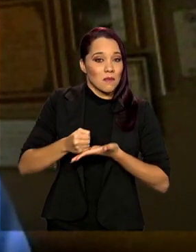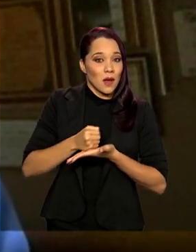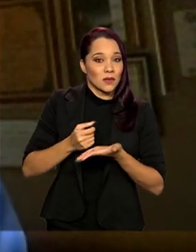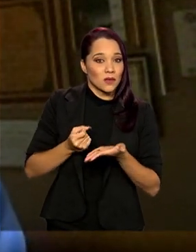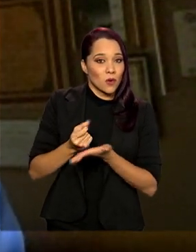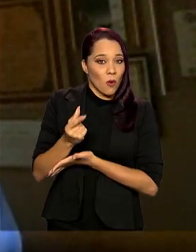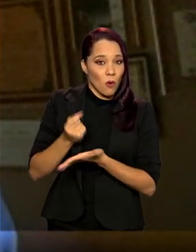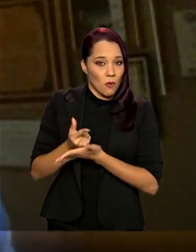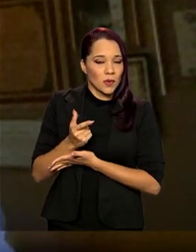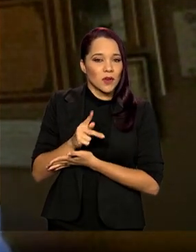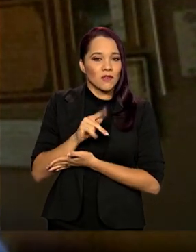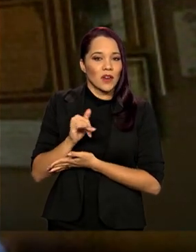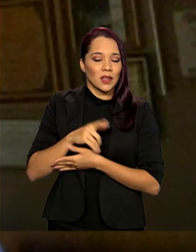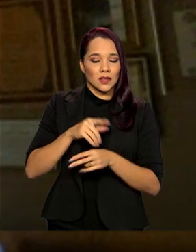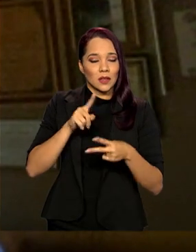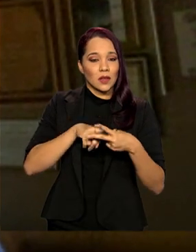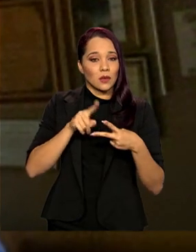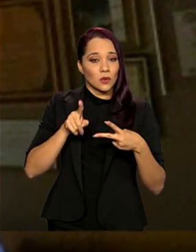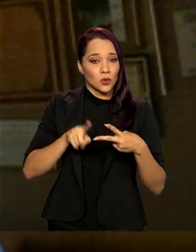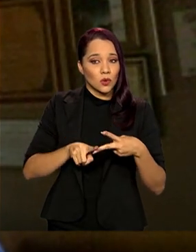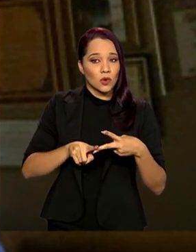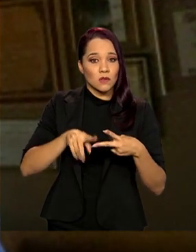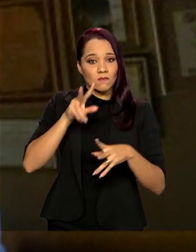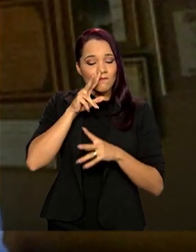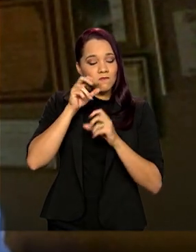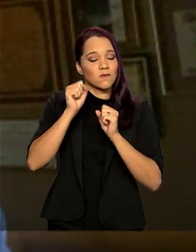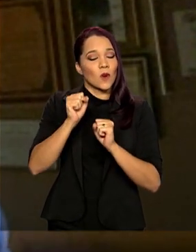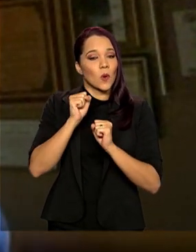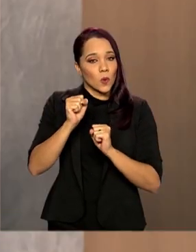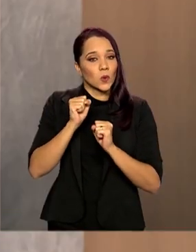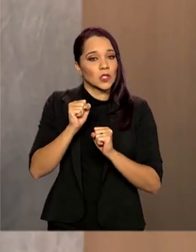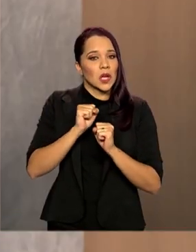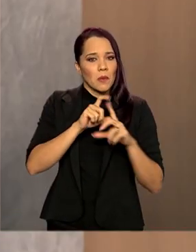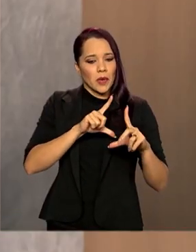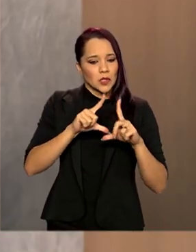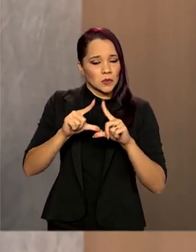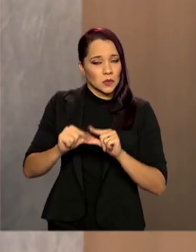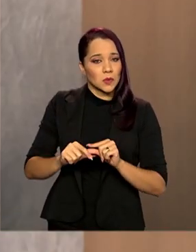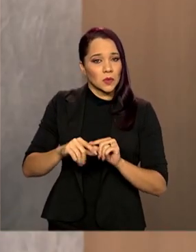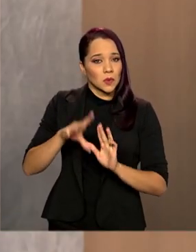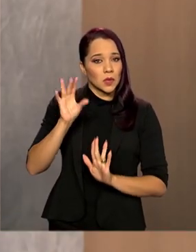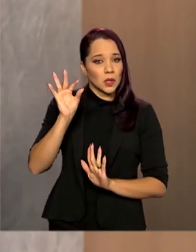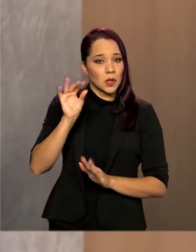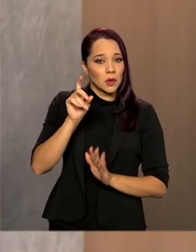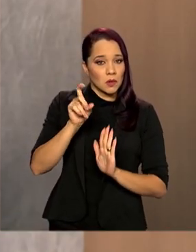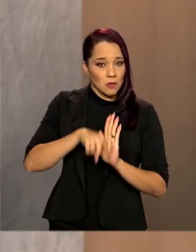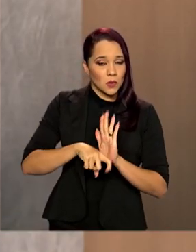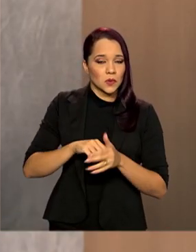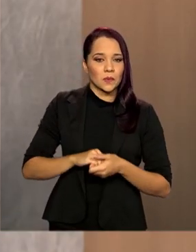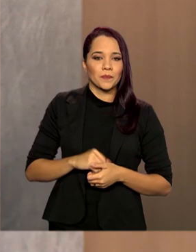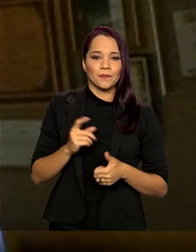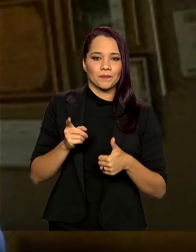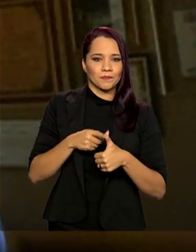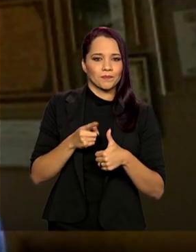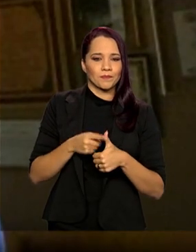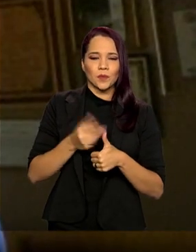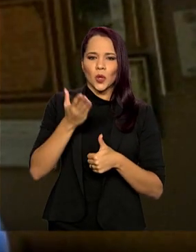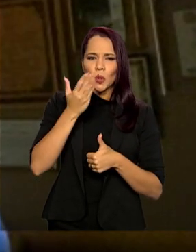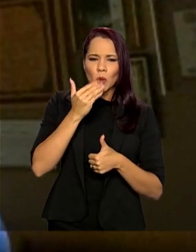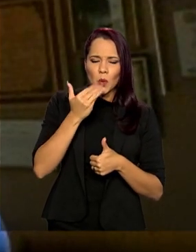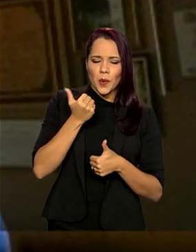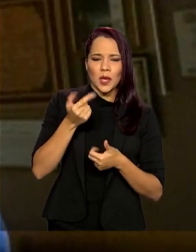consumo, nós vamos criar dois mecanismos fortes para diminuir a tributação agressiva. Primeiro, comida,